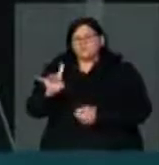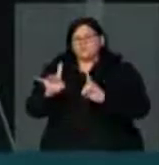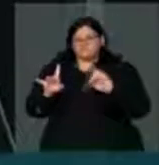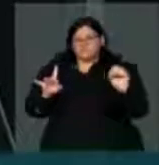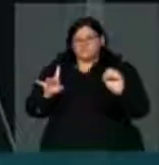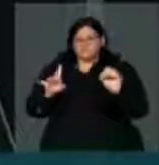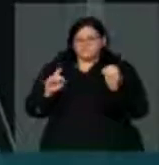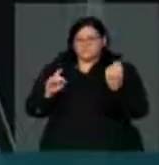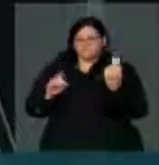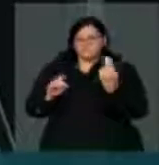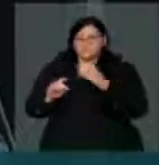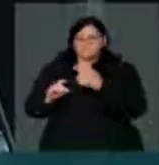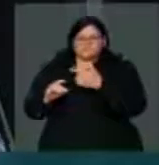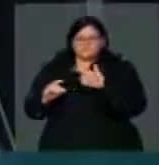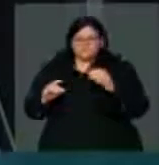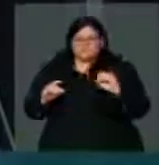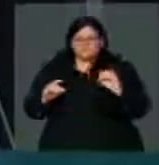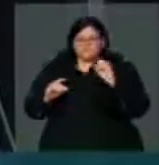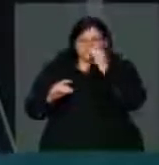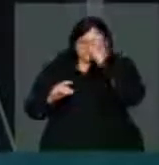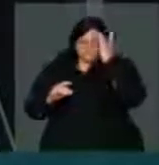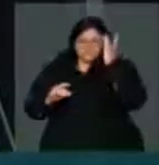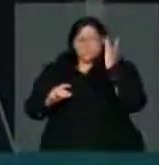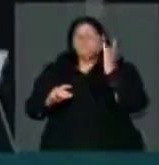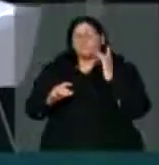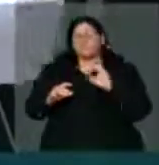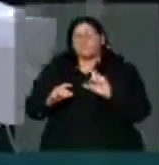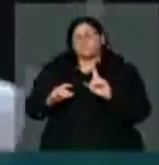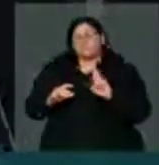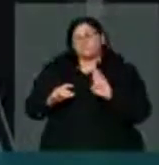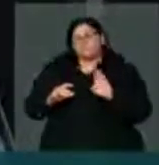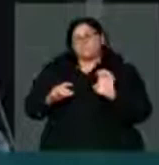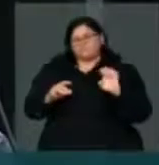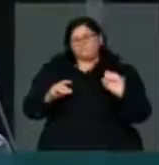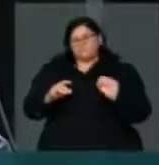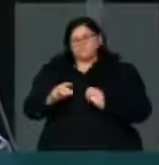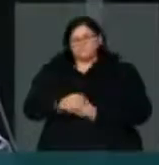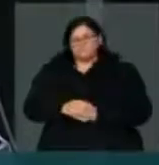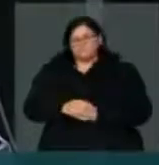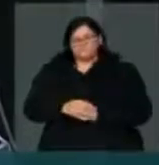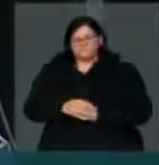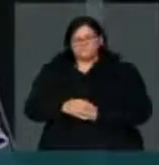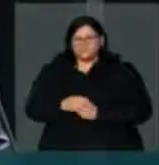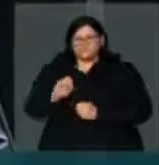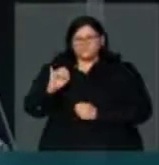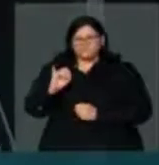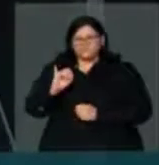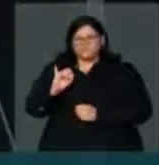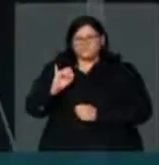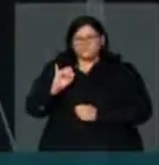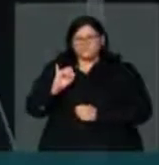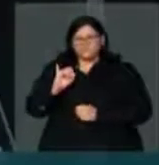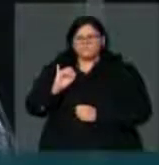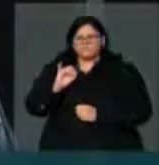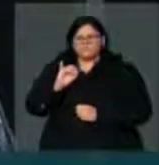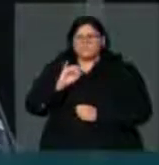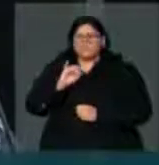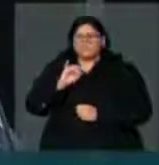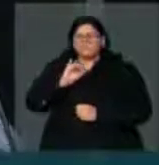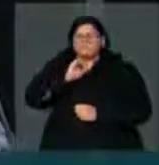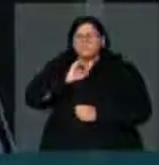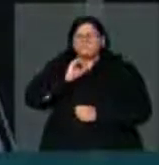atletas profissionais de futebol. Clubes também, seja o Botafogo do deputado Bolsonaro, seja o meu Flamengo,